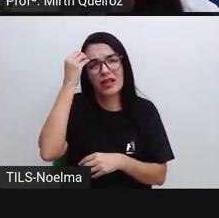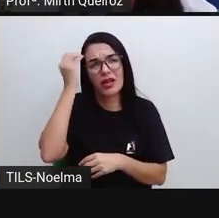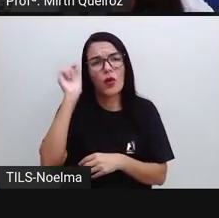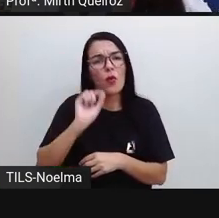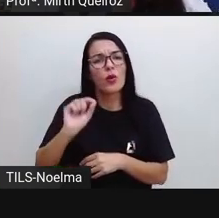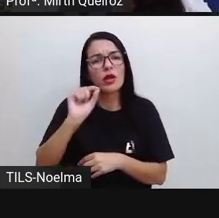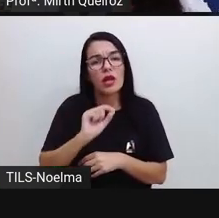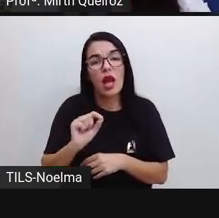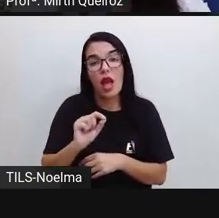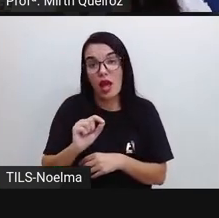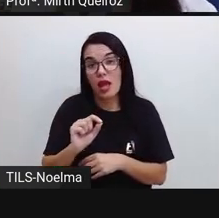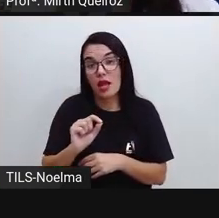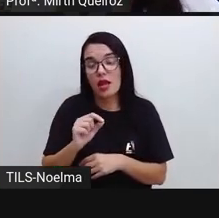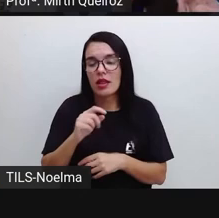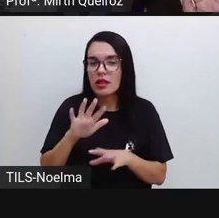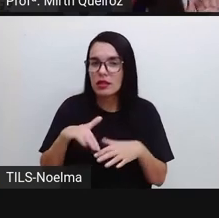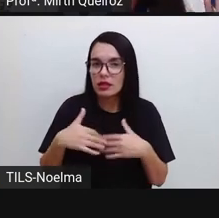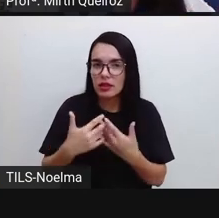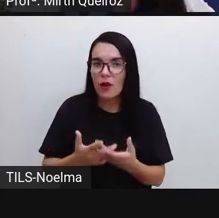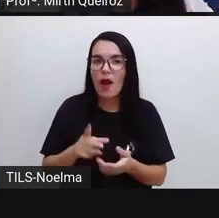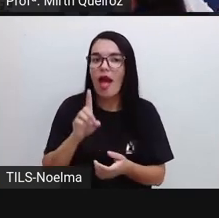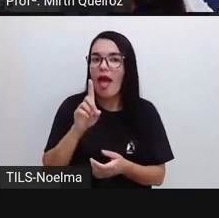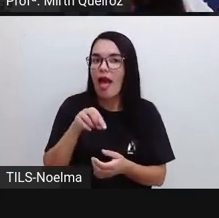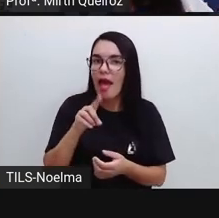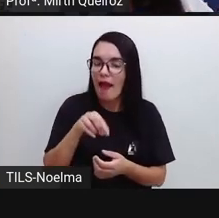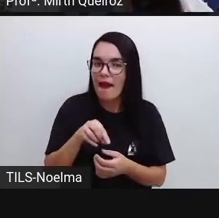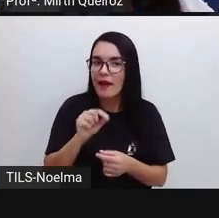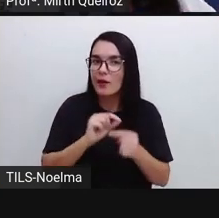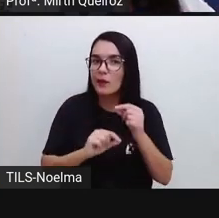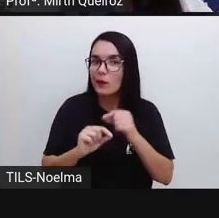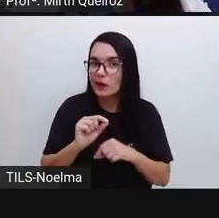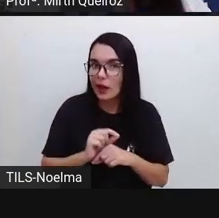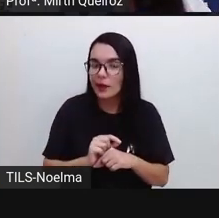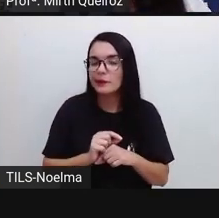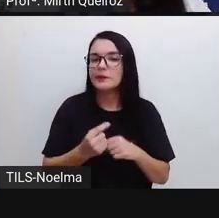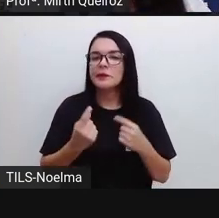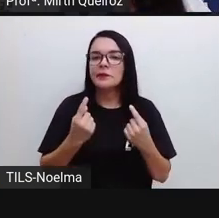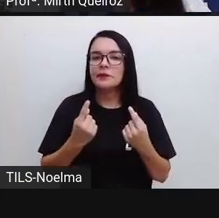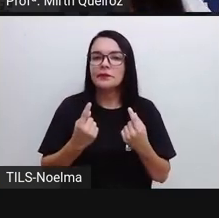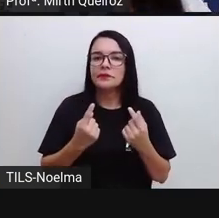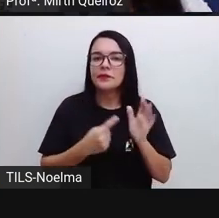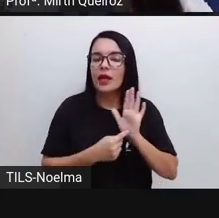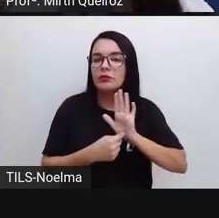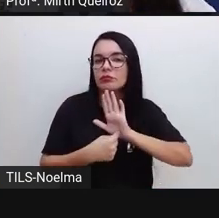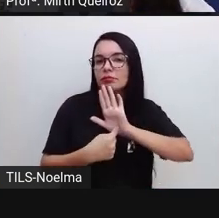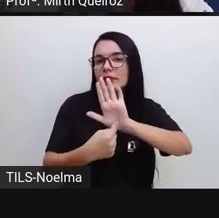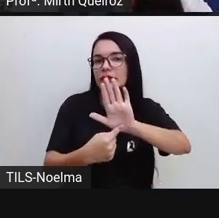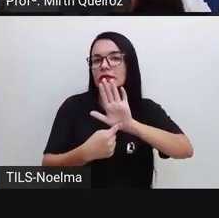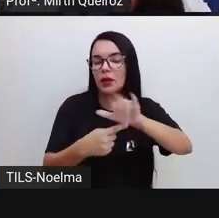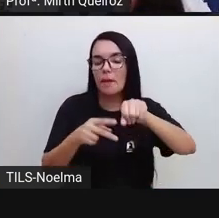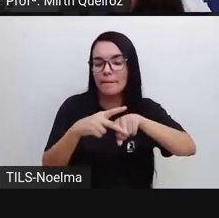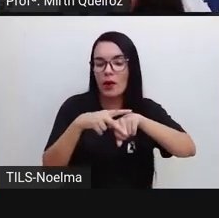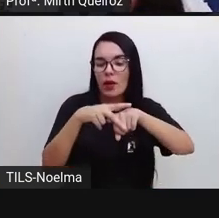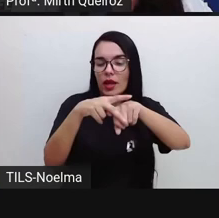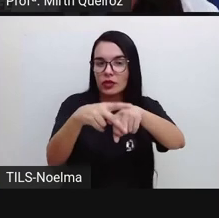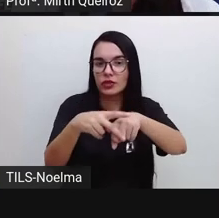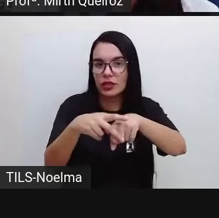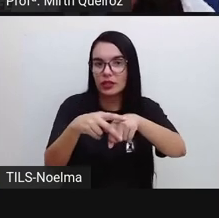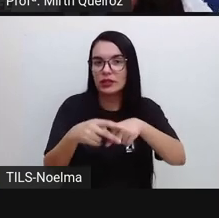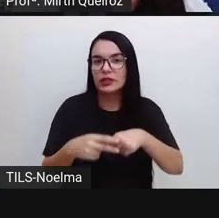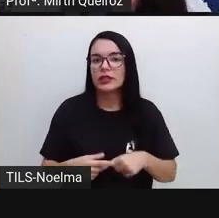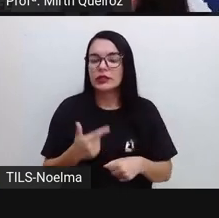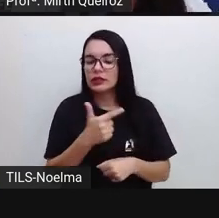O poema visual, ele é uma expressão poética informal que vai valorizar o quê?